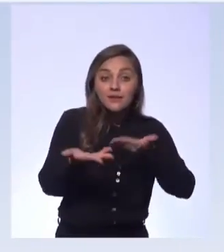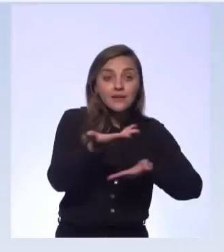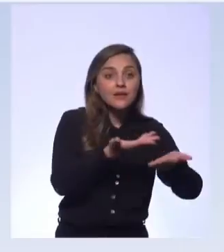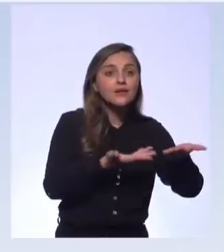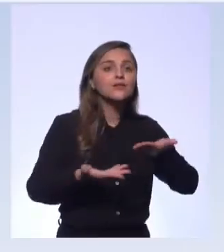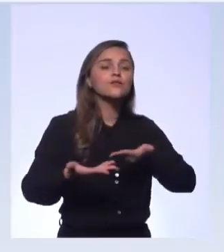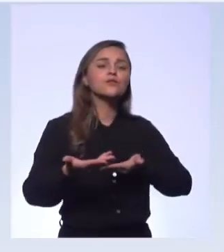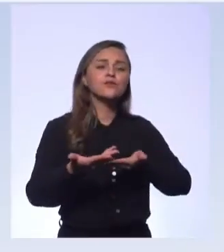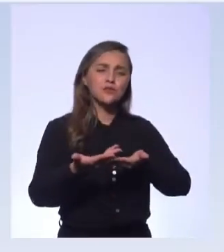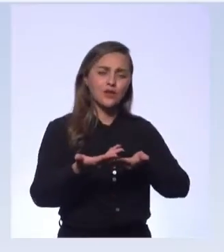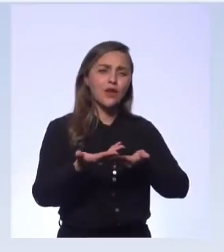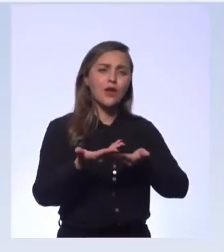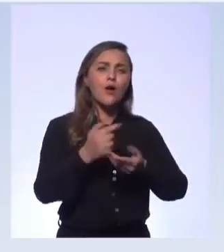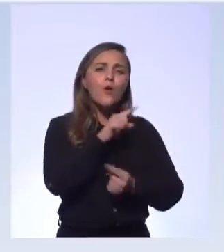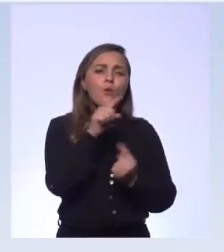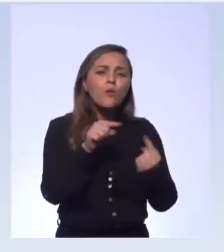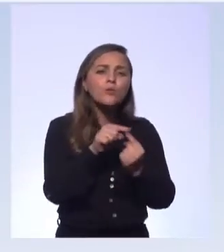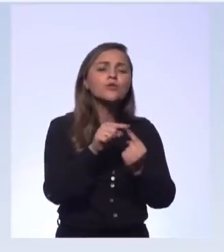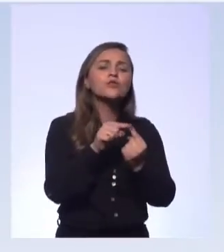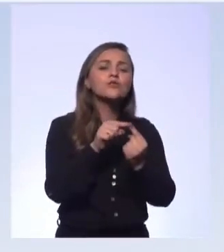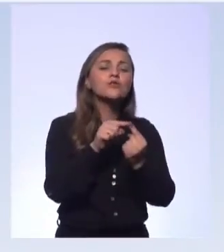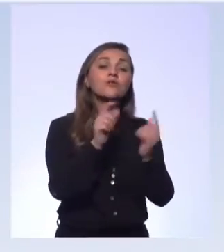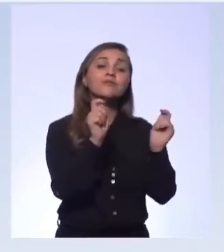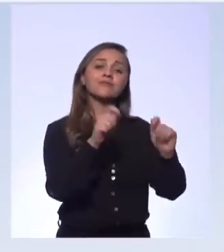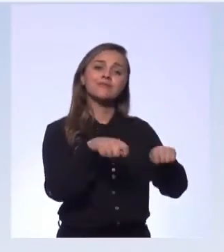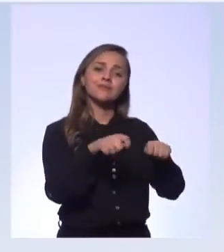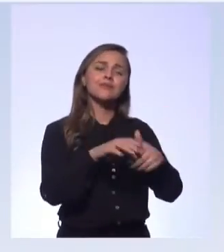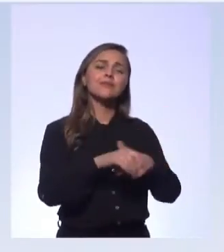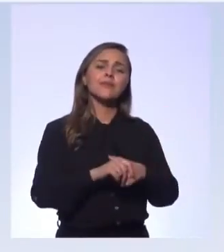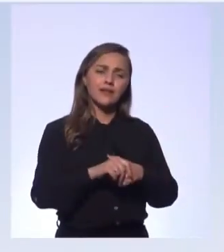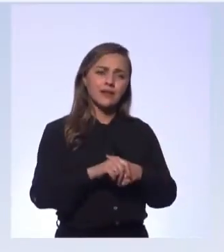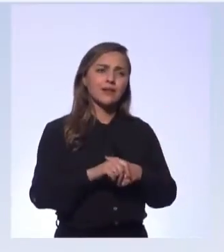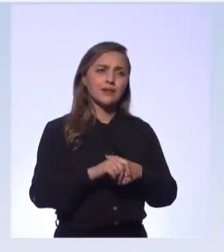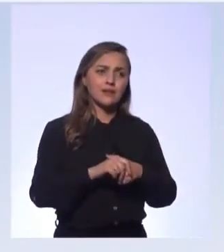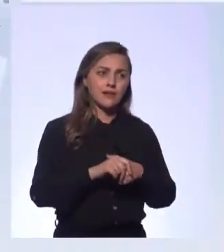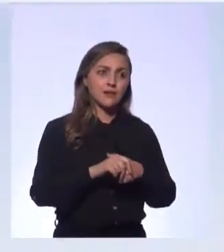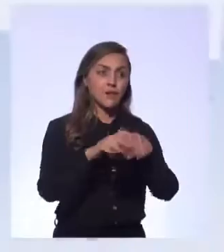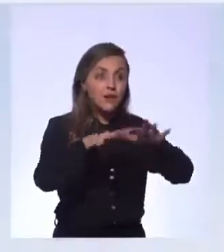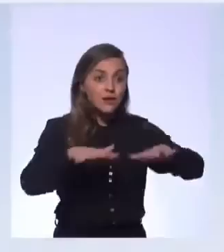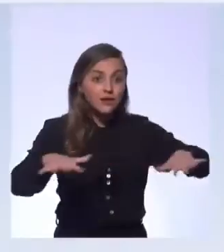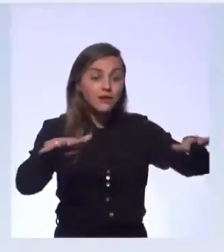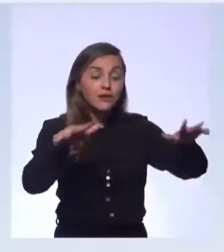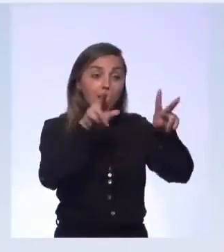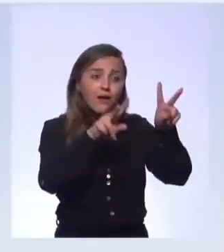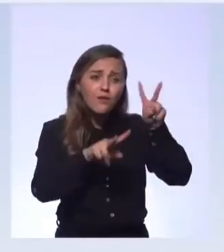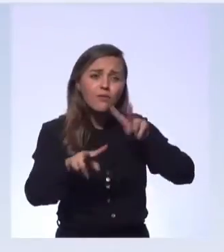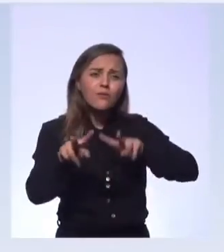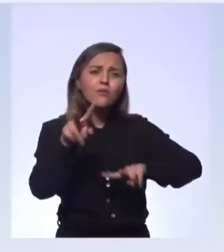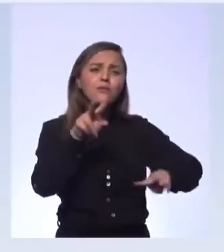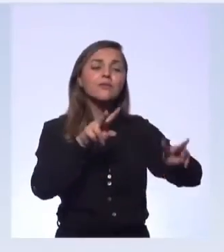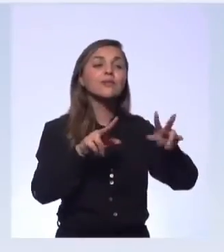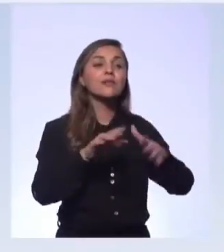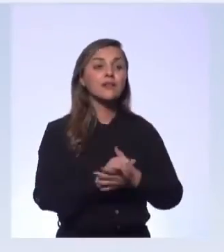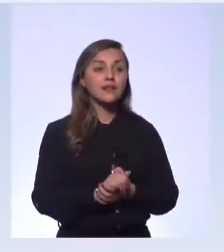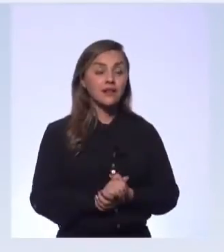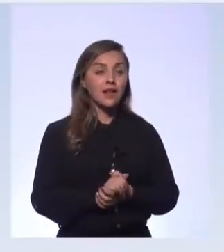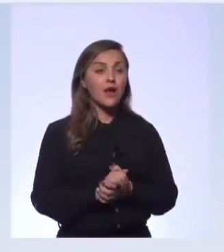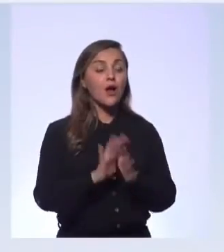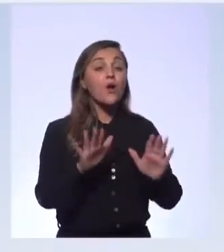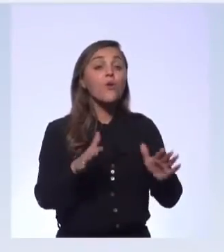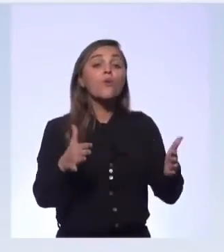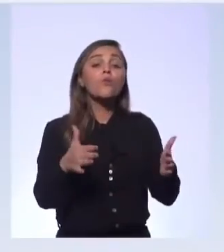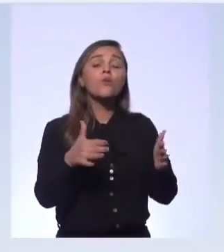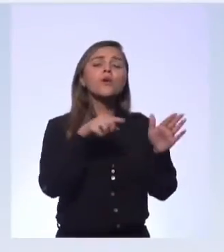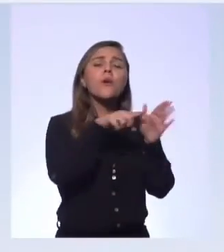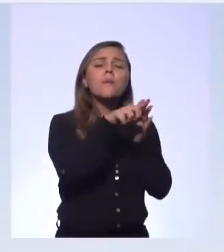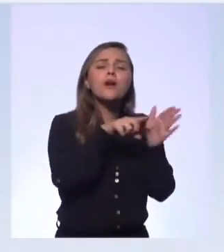pessoas em prol daquilo que ele quer alcançar. E ele busca todo esse cenário. Perfeito? Quando a gente entra na ordem das perguntas de seis a